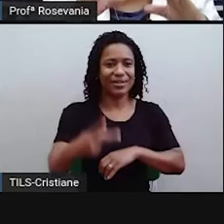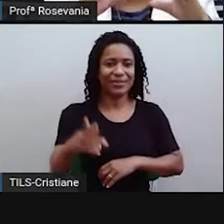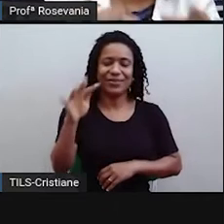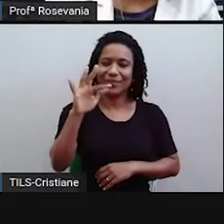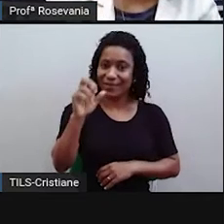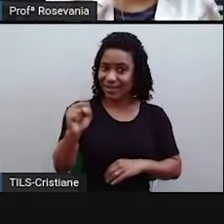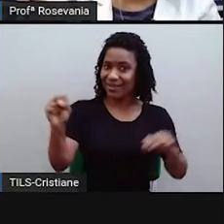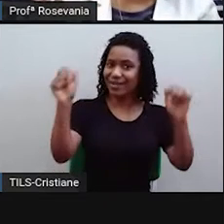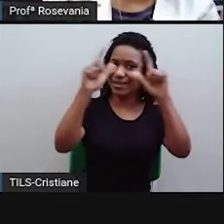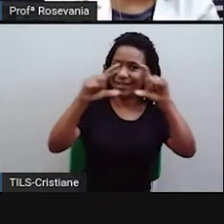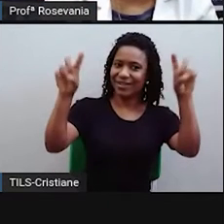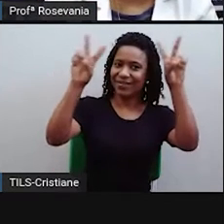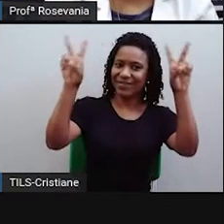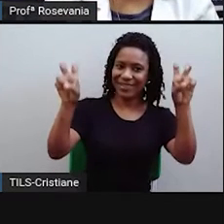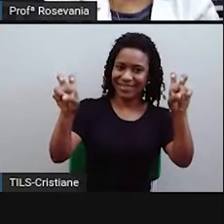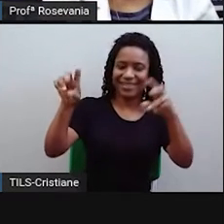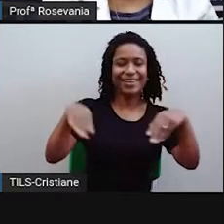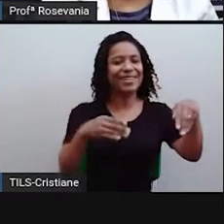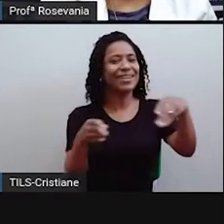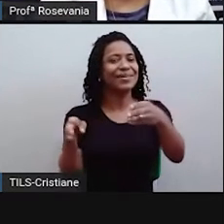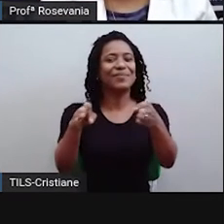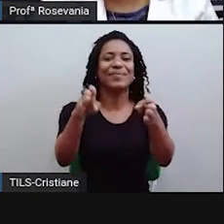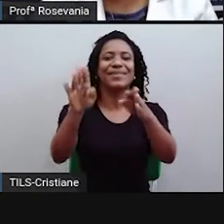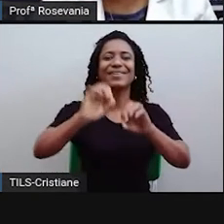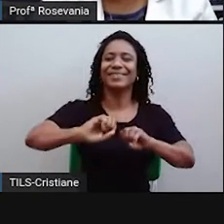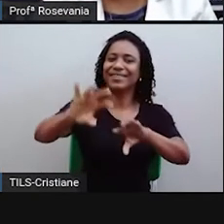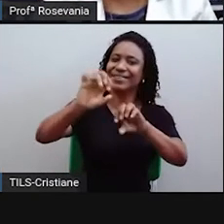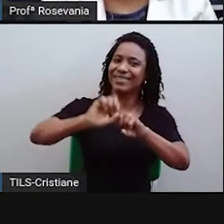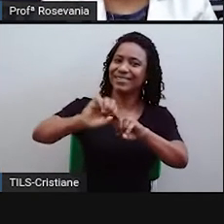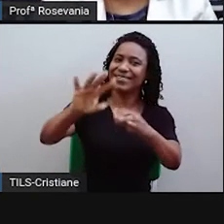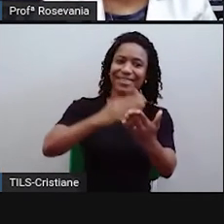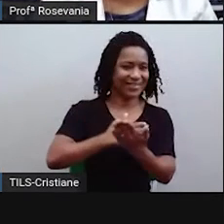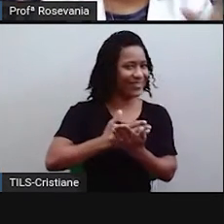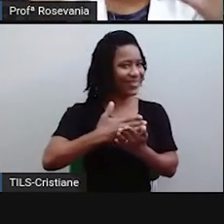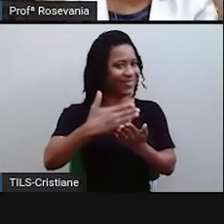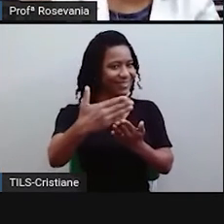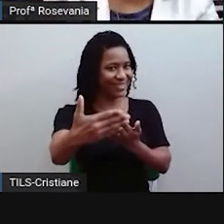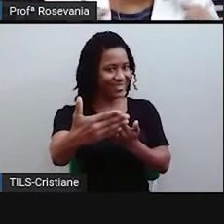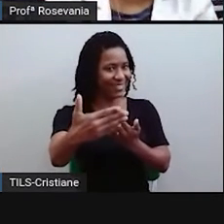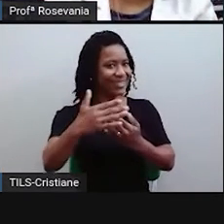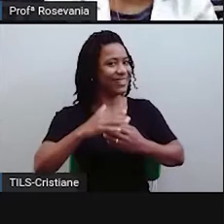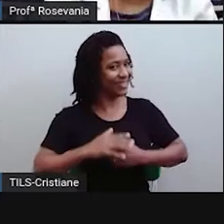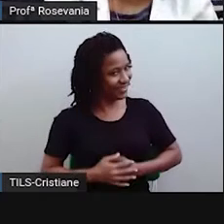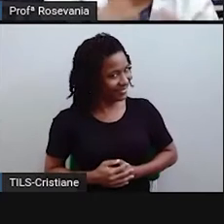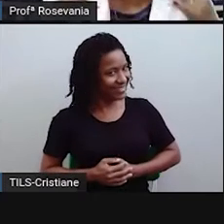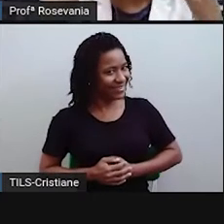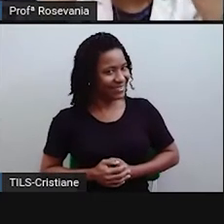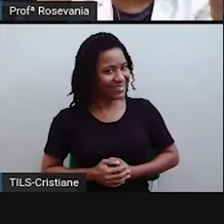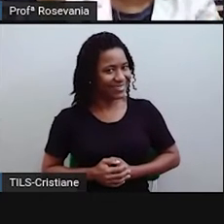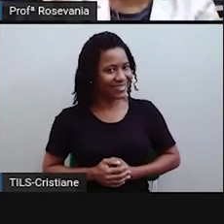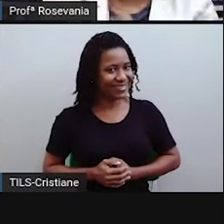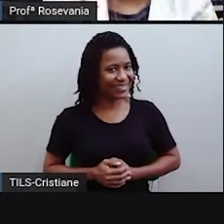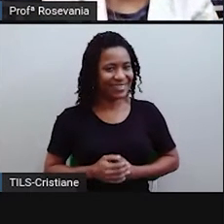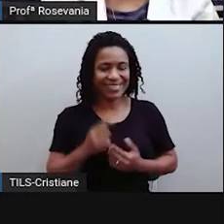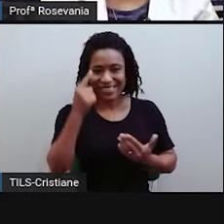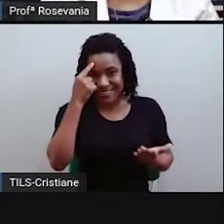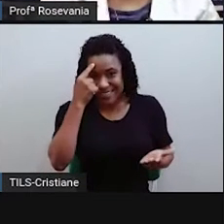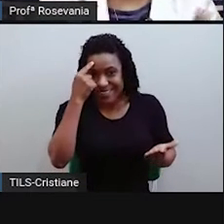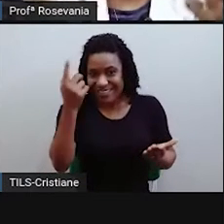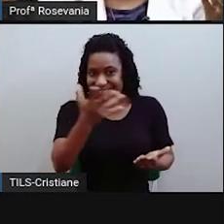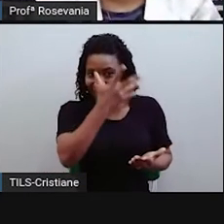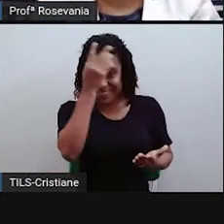chamada assim, Caminhos da Educação. Então, vamos lá para a nossa aula hoje. Ah, já ia esquecendo, olha aqui a cabeça da Pró.